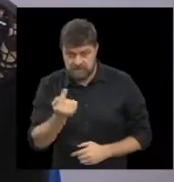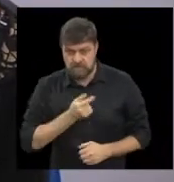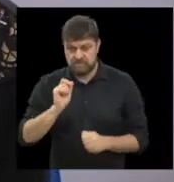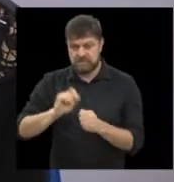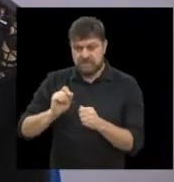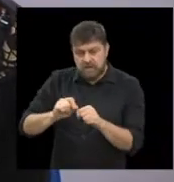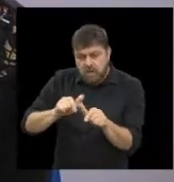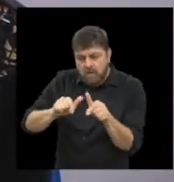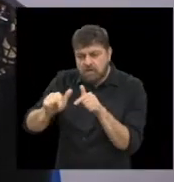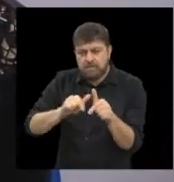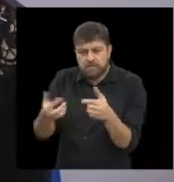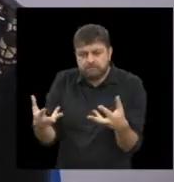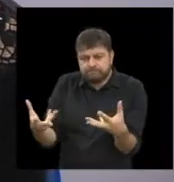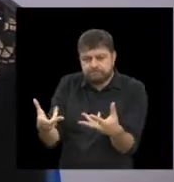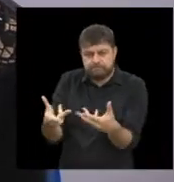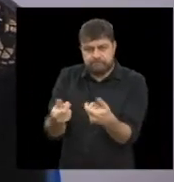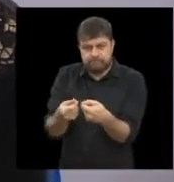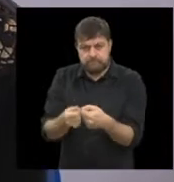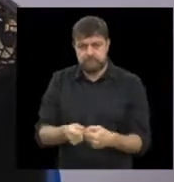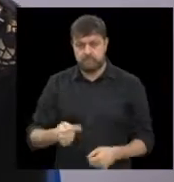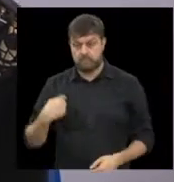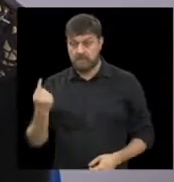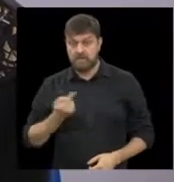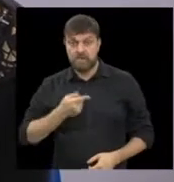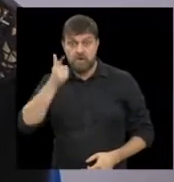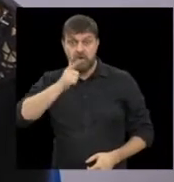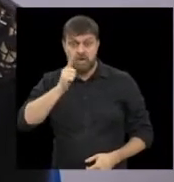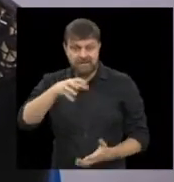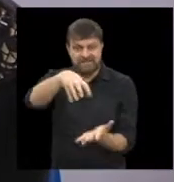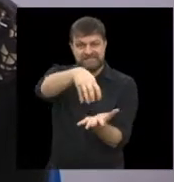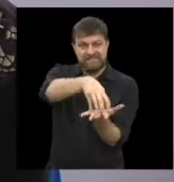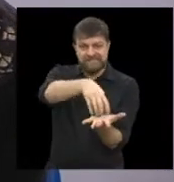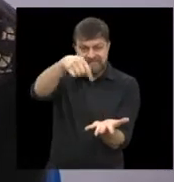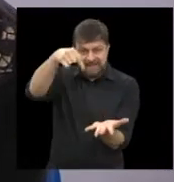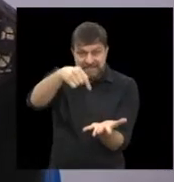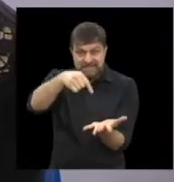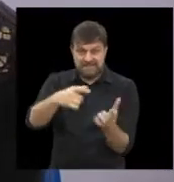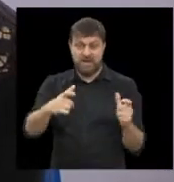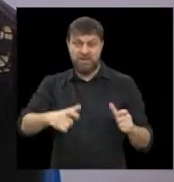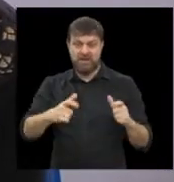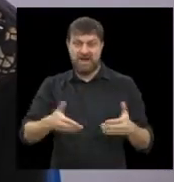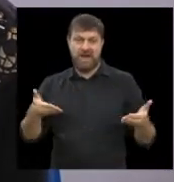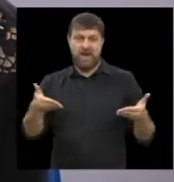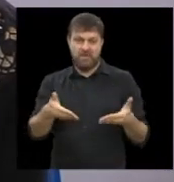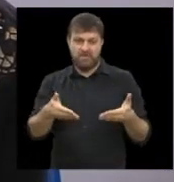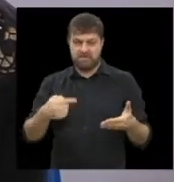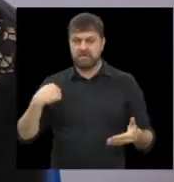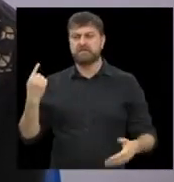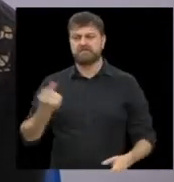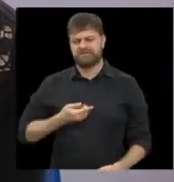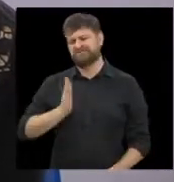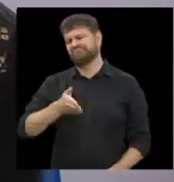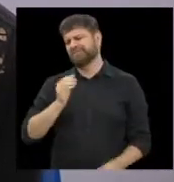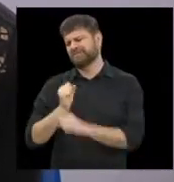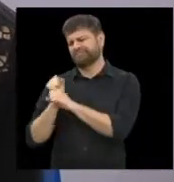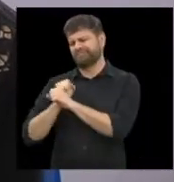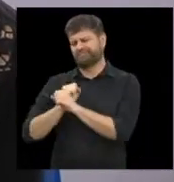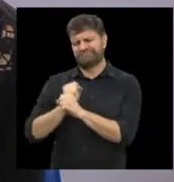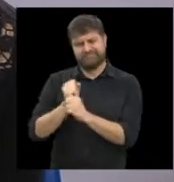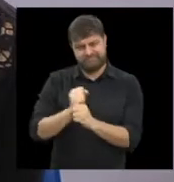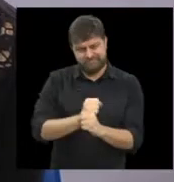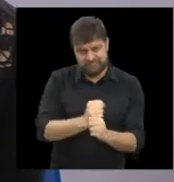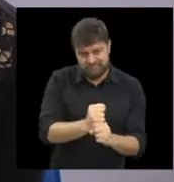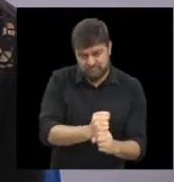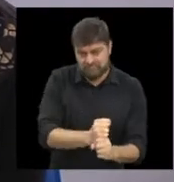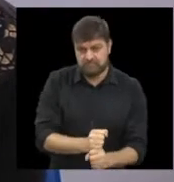melhor, trabalhar. E nesse sentido, chegamos aqui nessas instalações. Então, estamos aqui há muito tempo, exatamente.